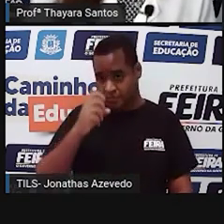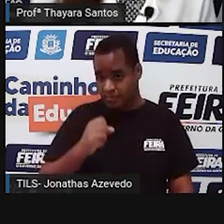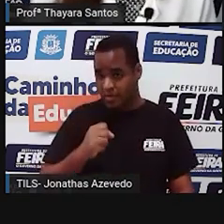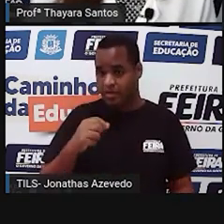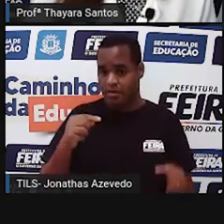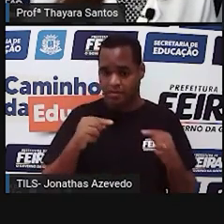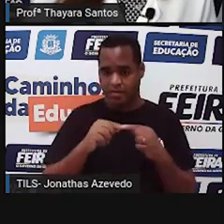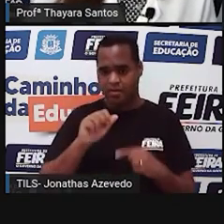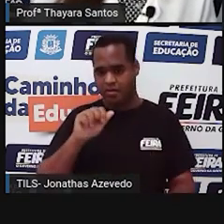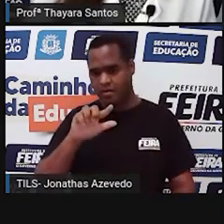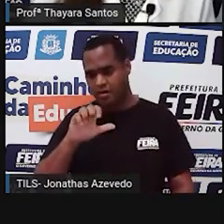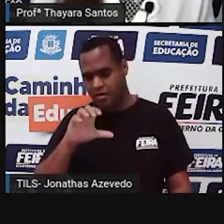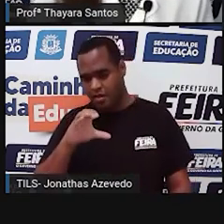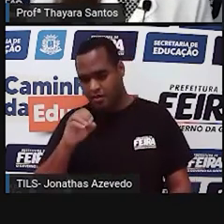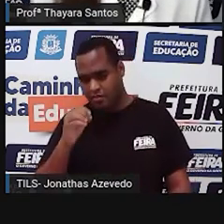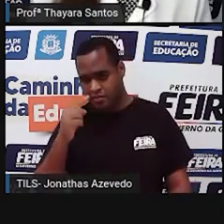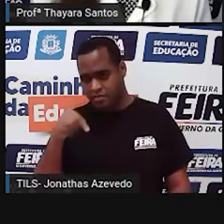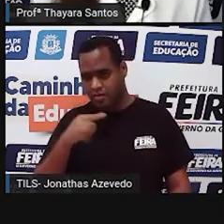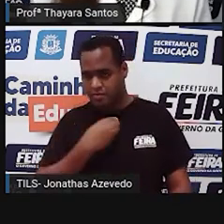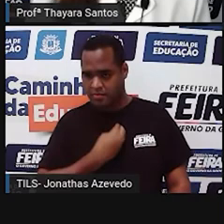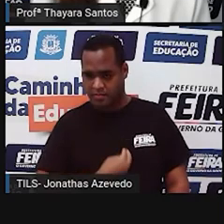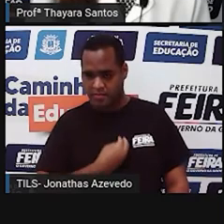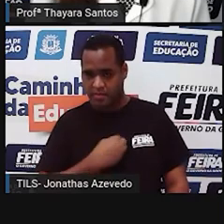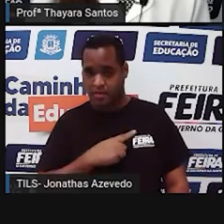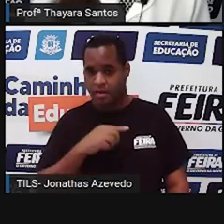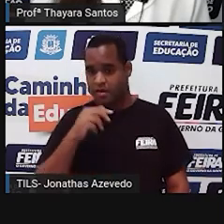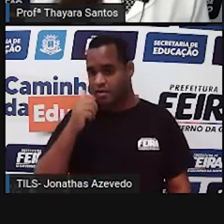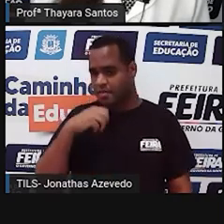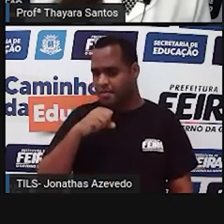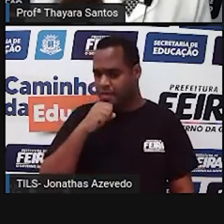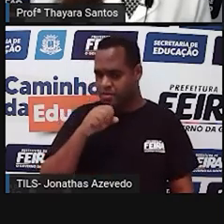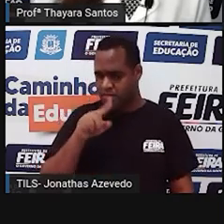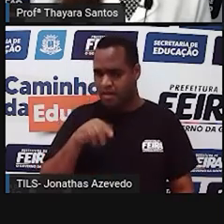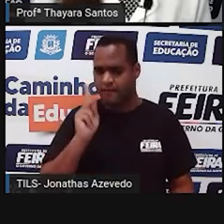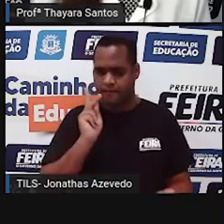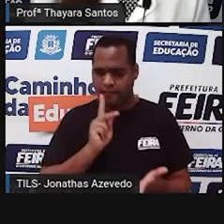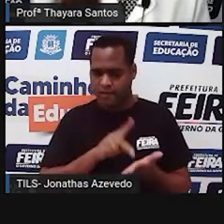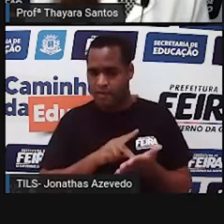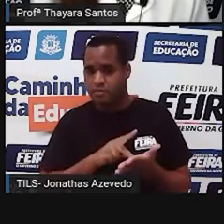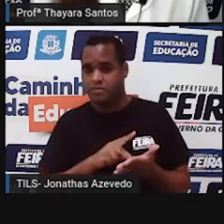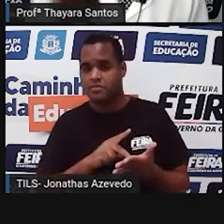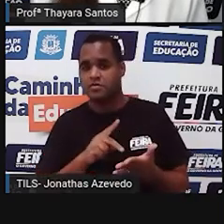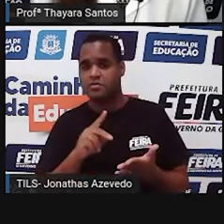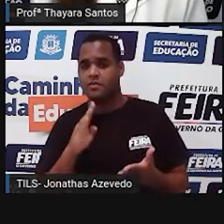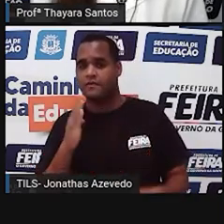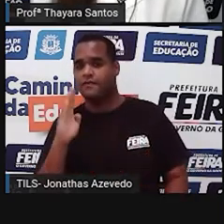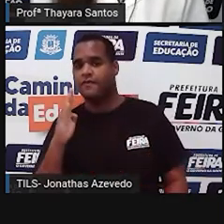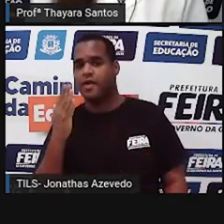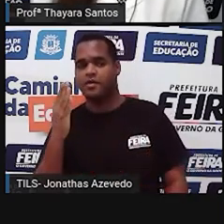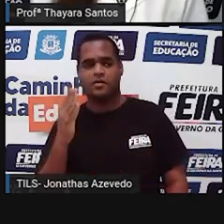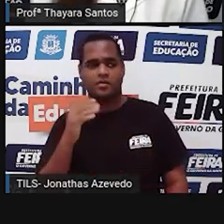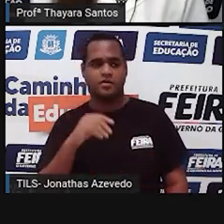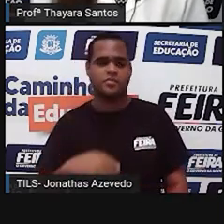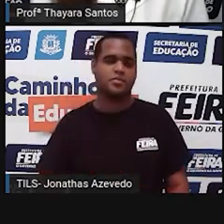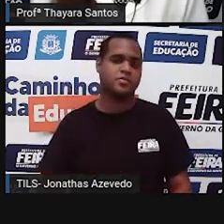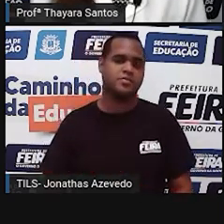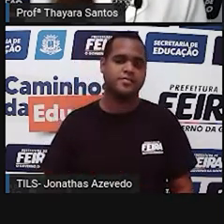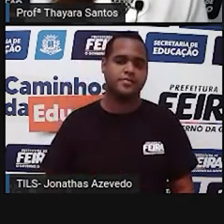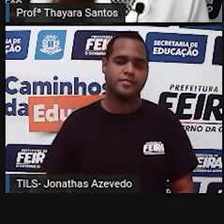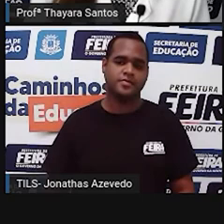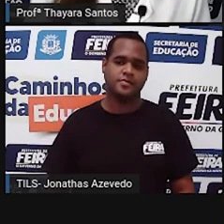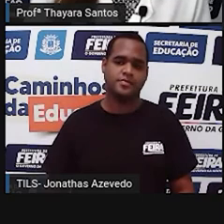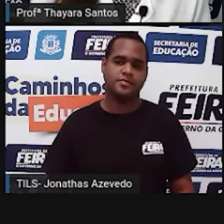Só herdamos esses alelos da nossa mãe. Essa afirmação é? Letra A, verdadeira. Ou letra B, falsa?